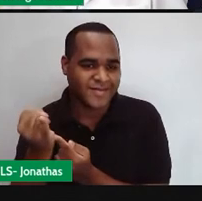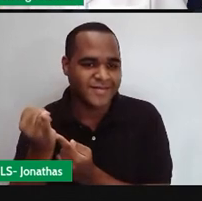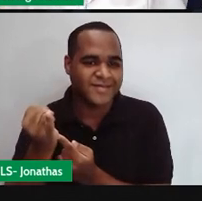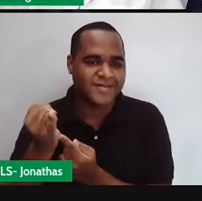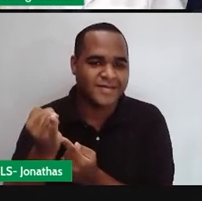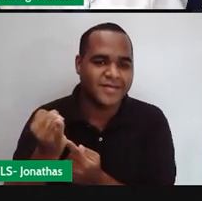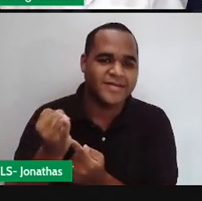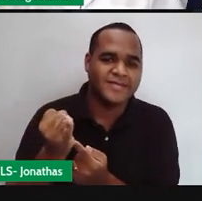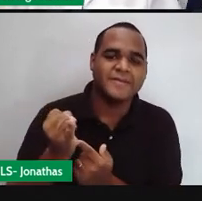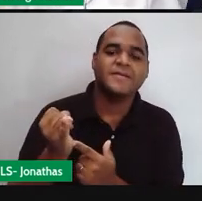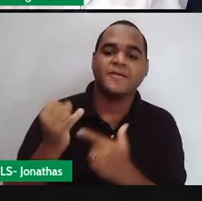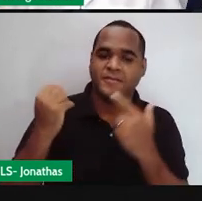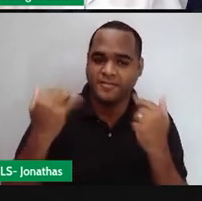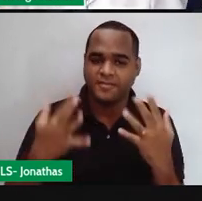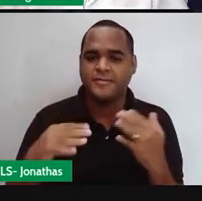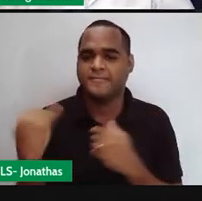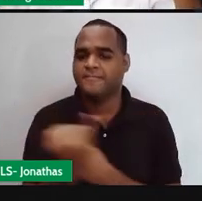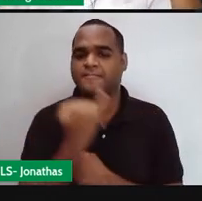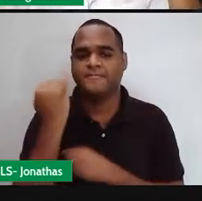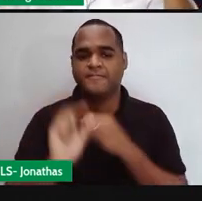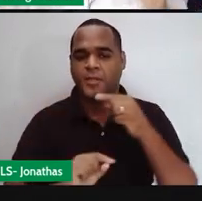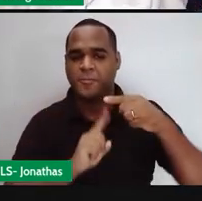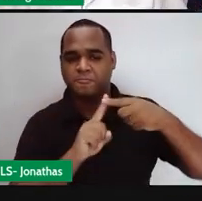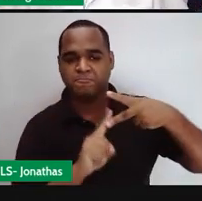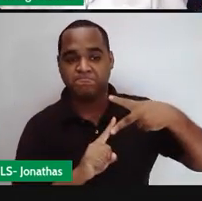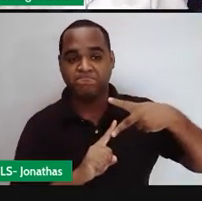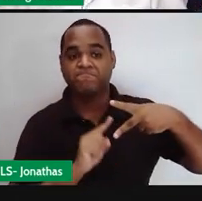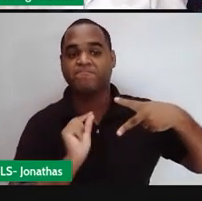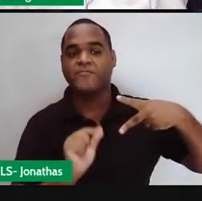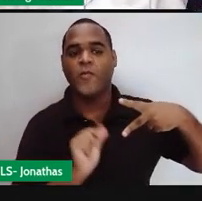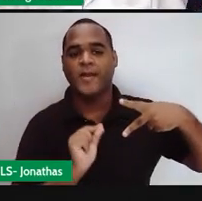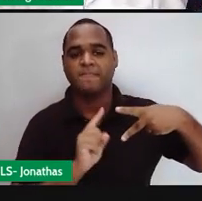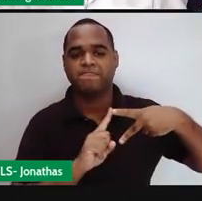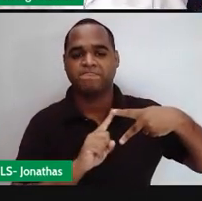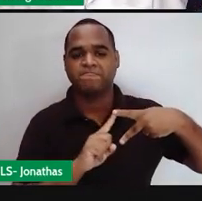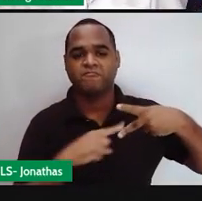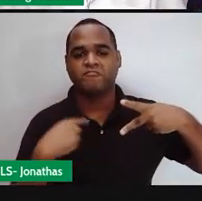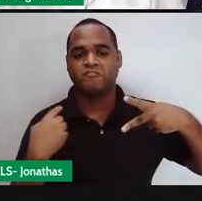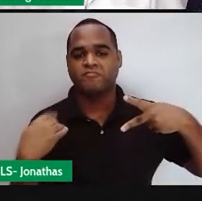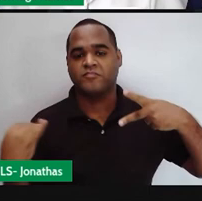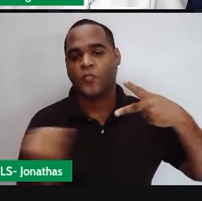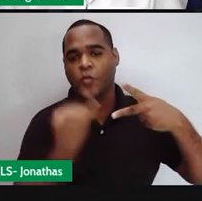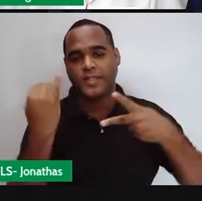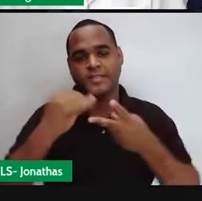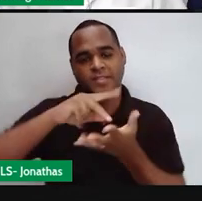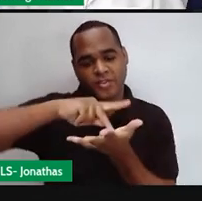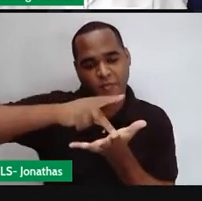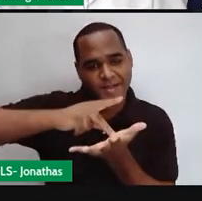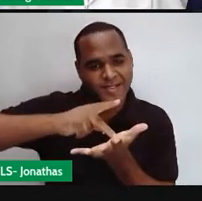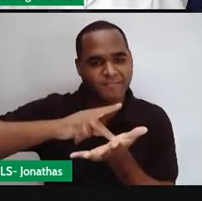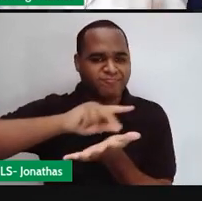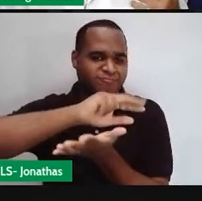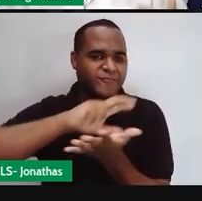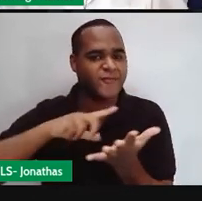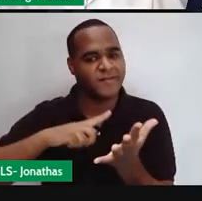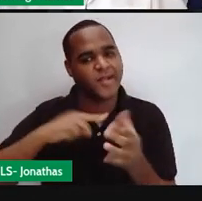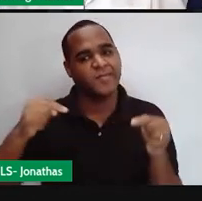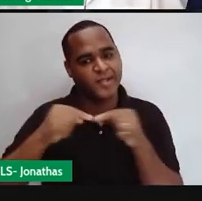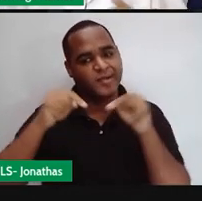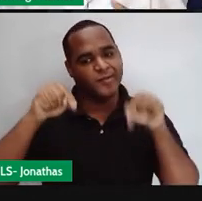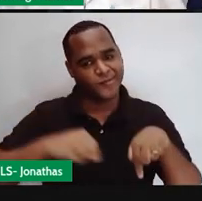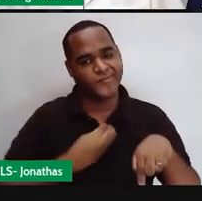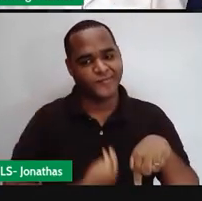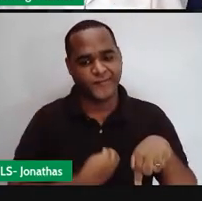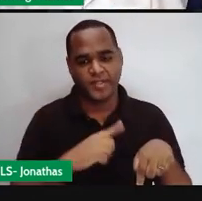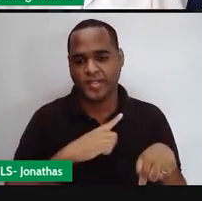o que é foi importante nessa aula primeiro a gente falou que é importante né a geometria a geometria é importante